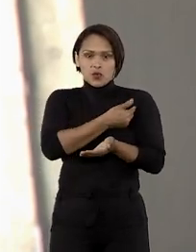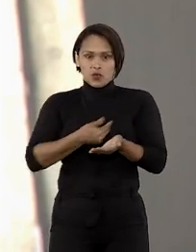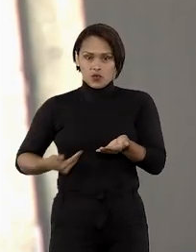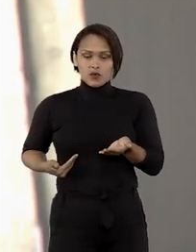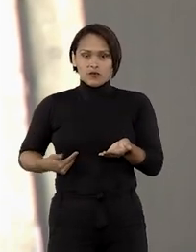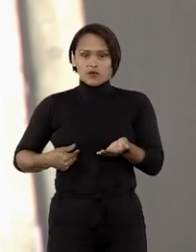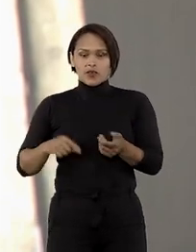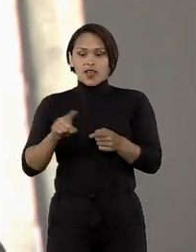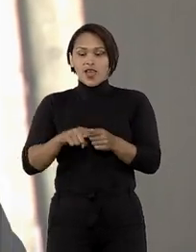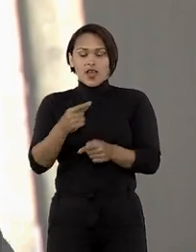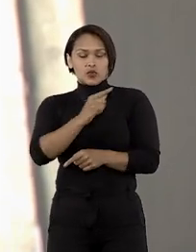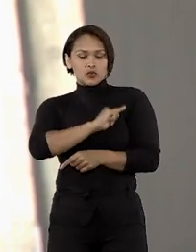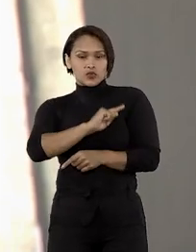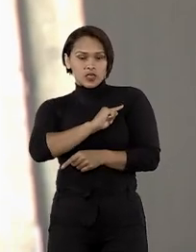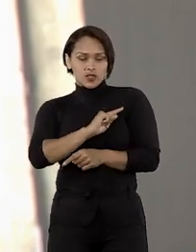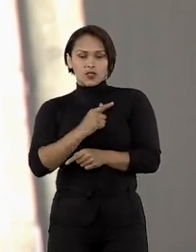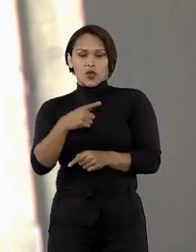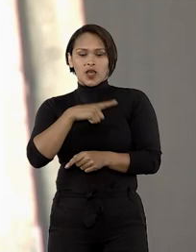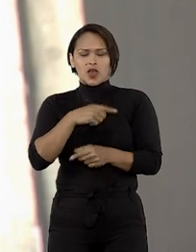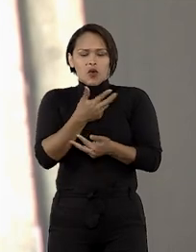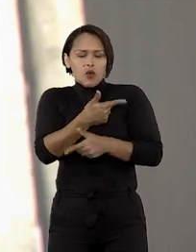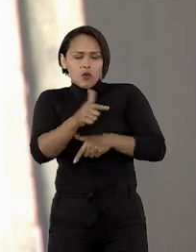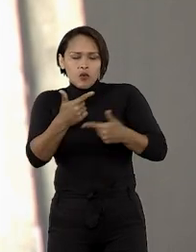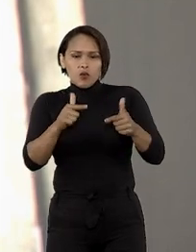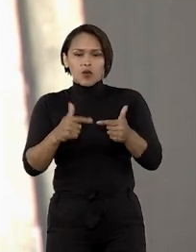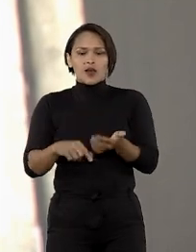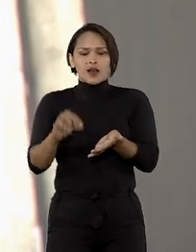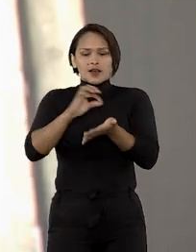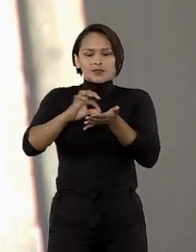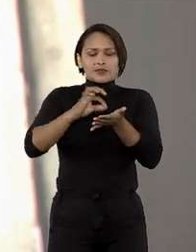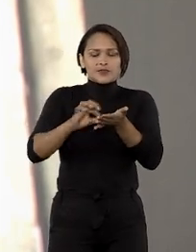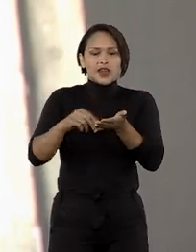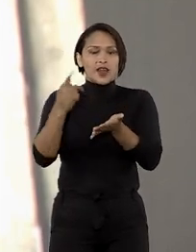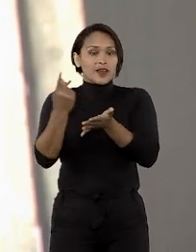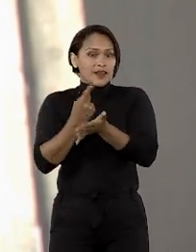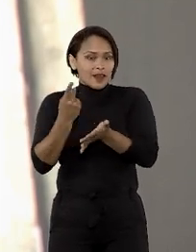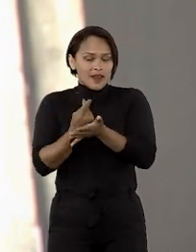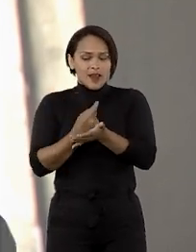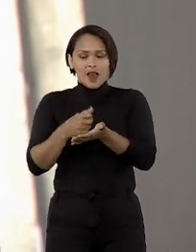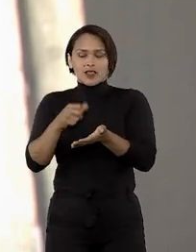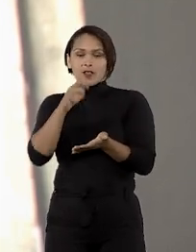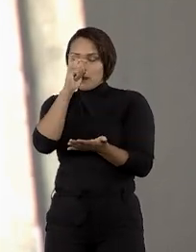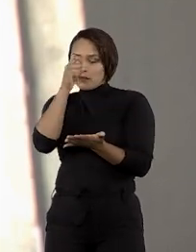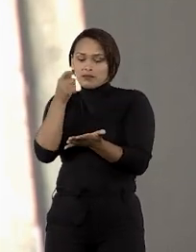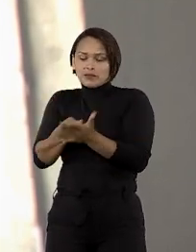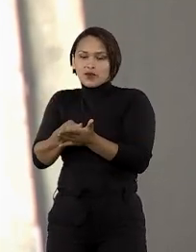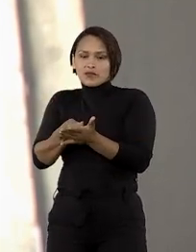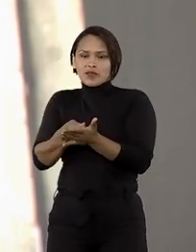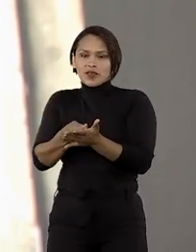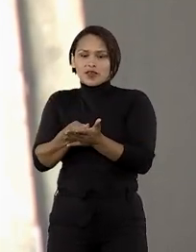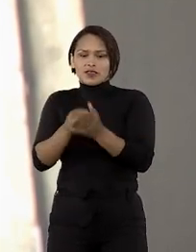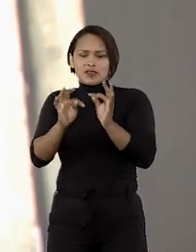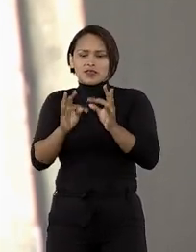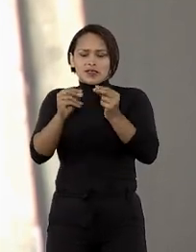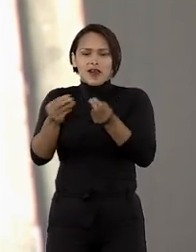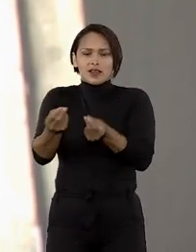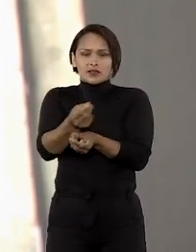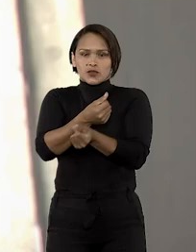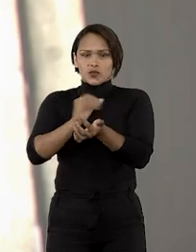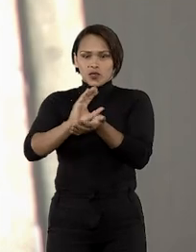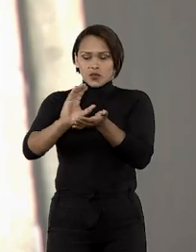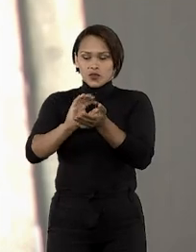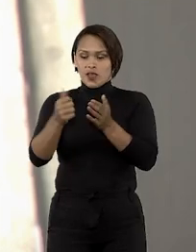gestor da entidade teria, entre outras coisas, prestado contas de forma precária sem comprovar a aplicação dos recursos públicos.